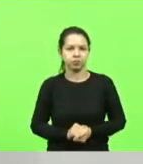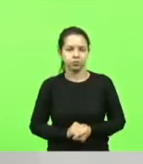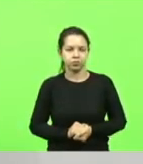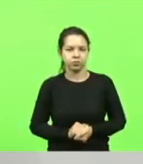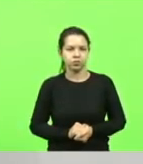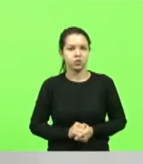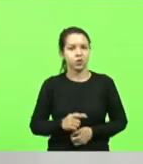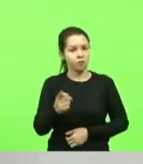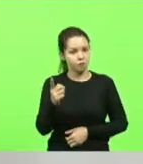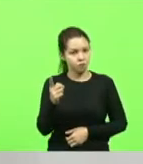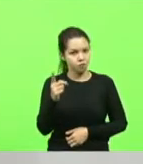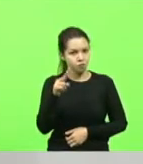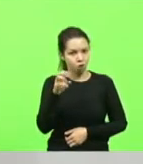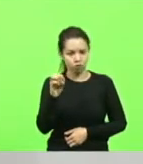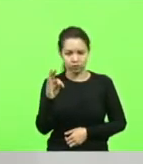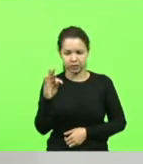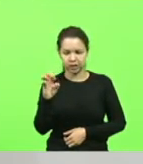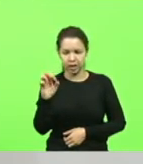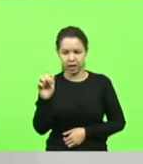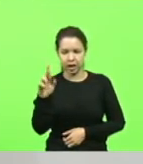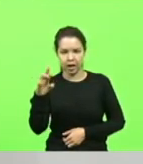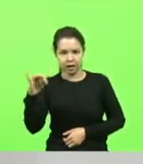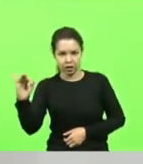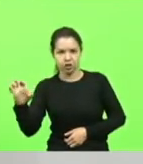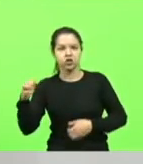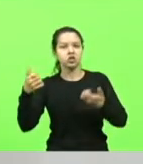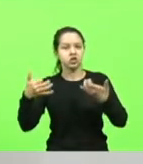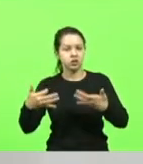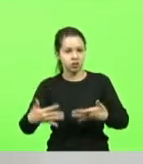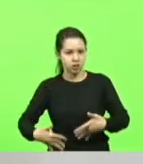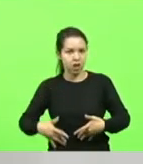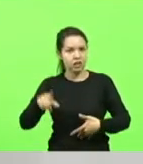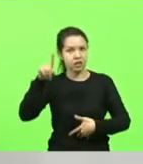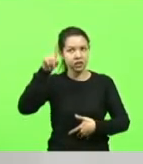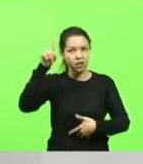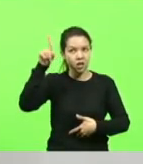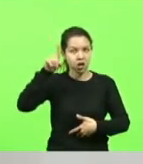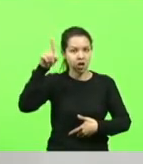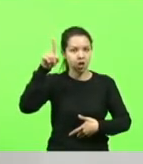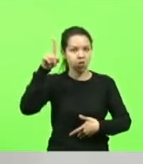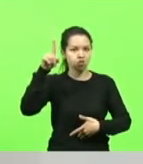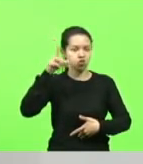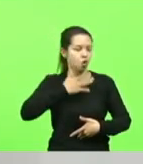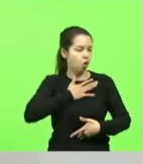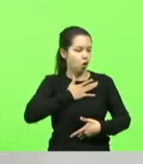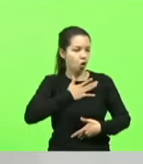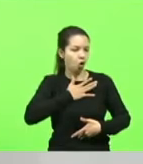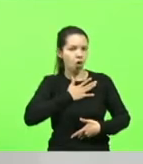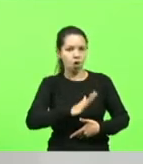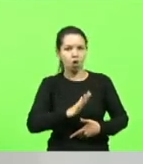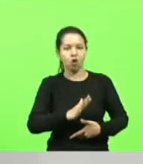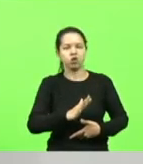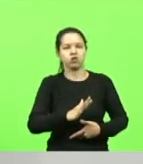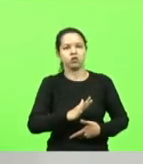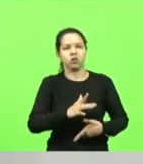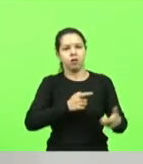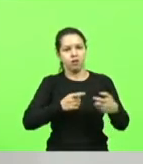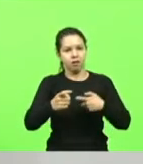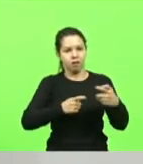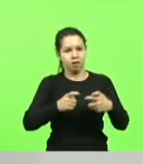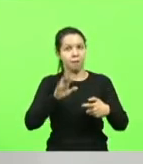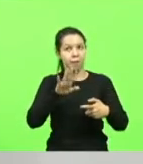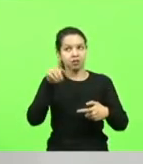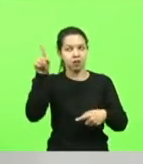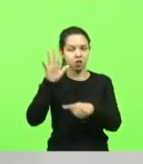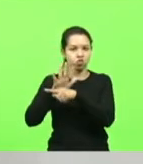Voltar e dizer que Deus detesta a guerra, mas Ele está do lado de quem atira melhor. E nós atiramos melhor. Isso é uma realidade. Nós